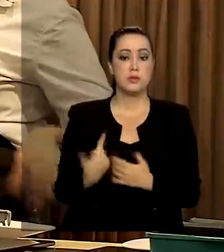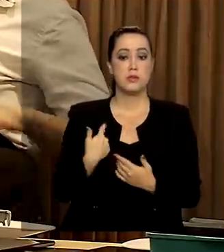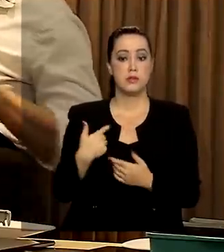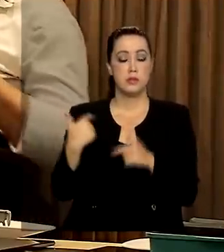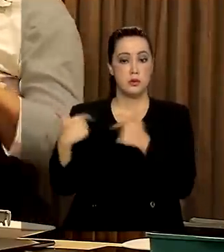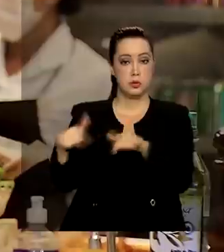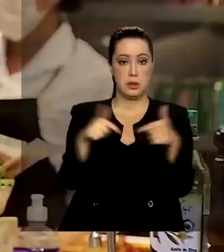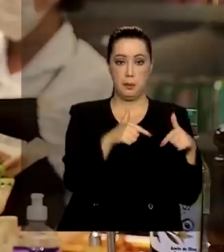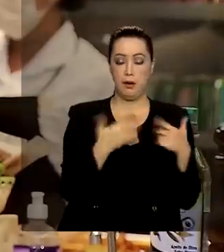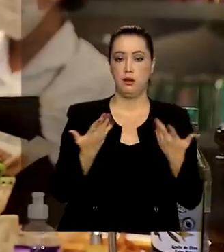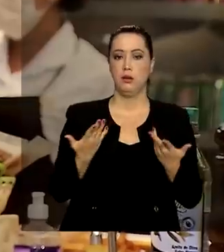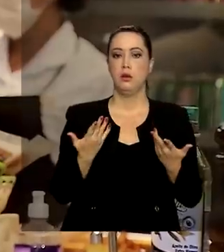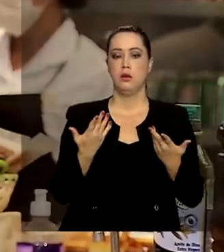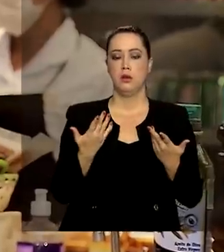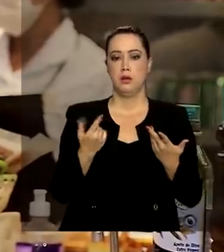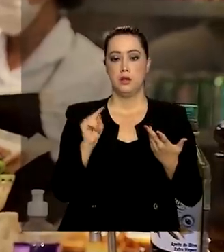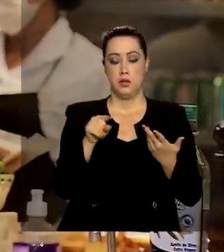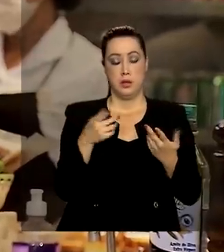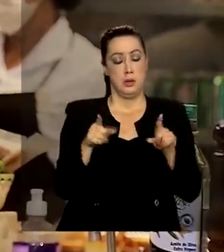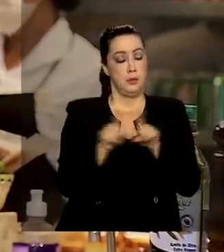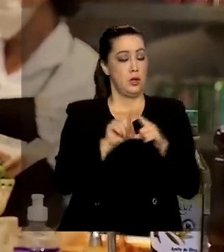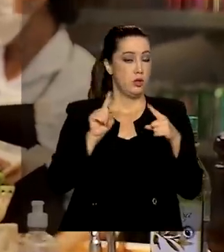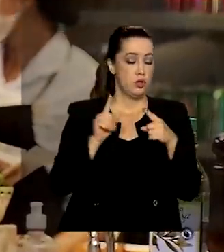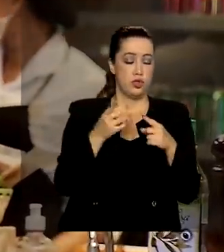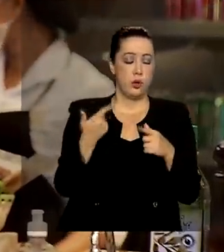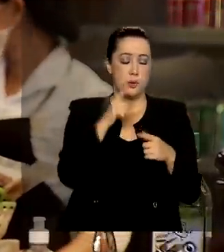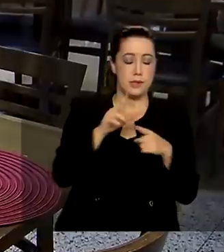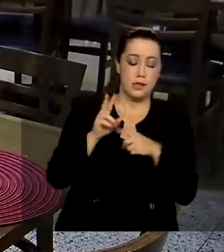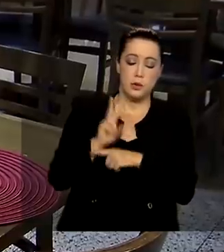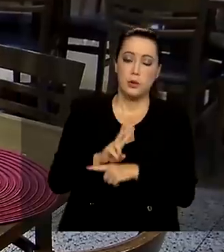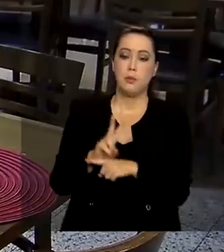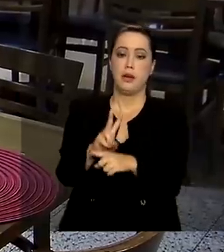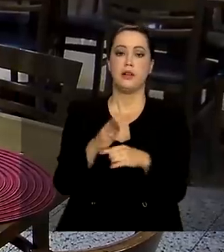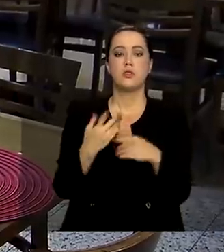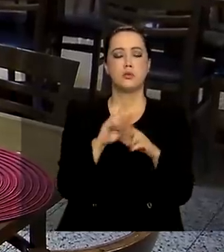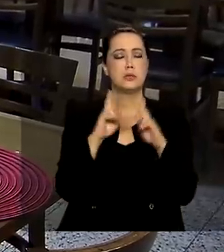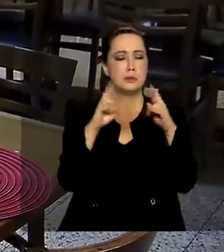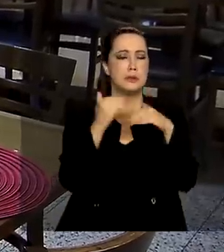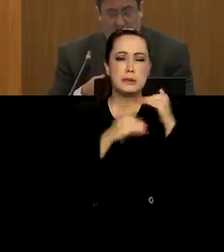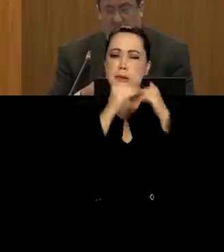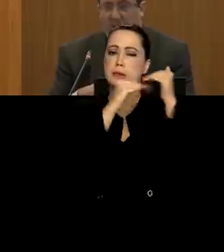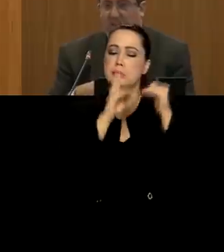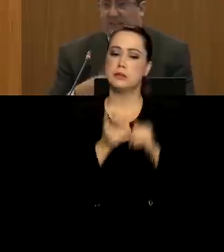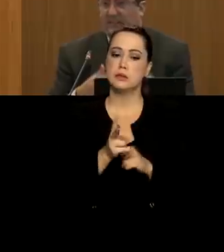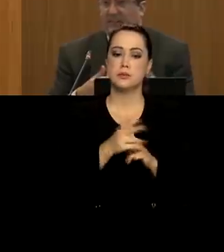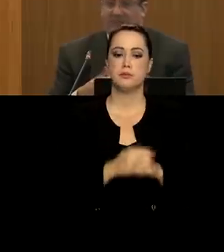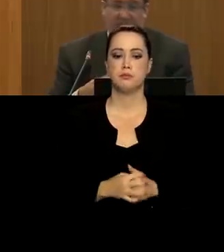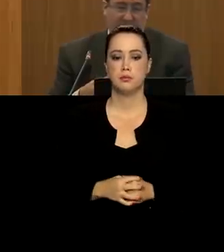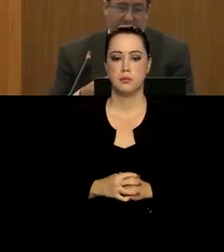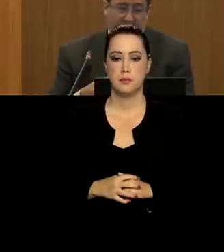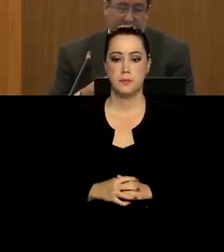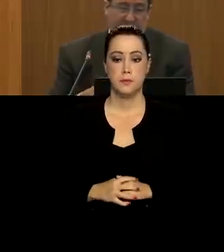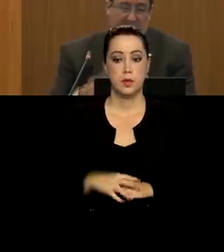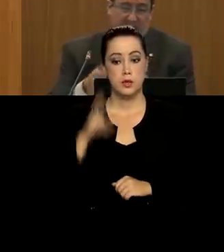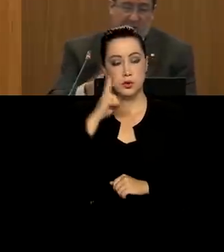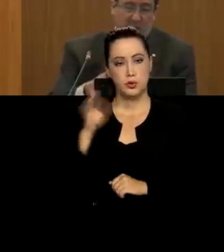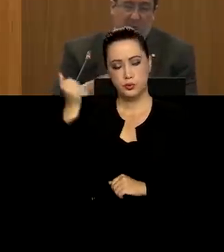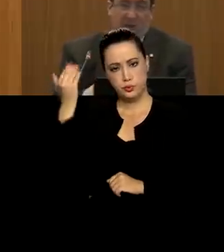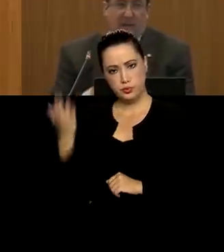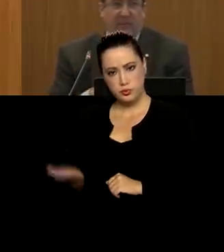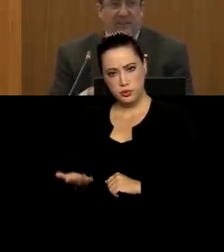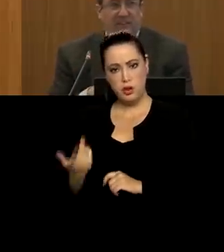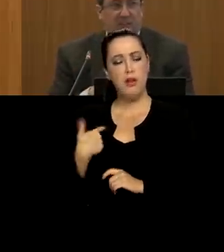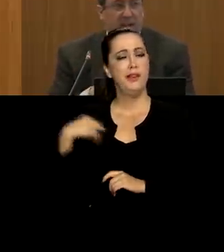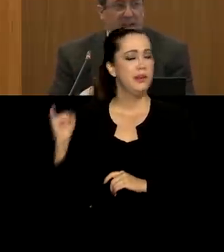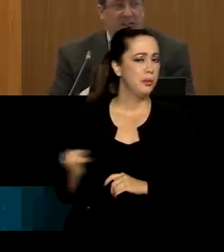medida. E a expectativa é de que esse número cresça ainda mais. Com certeza ela terá um efeito muito